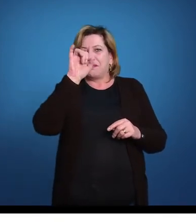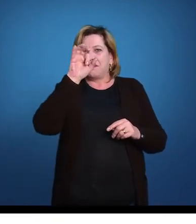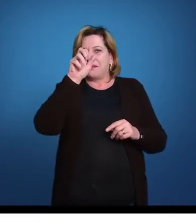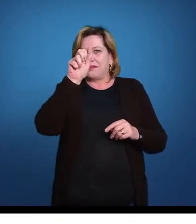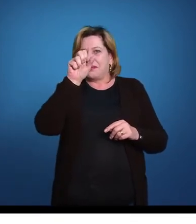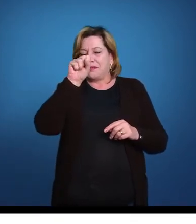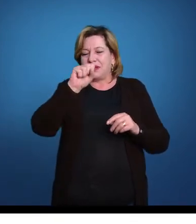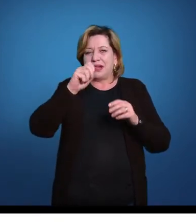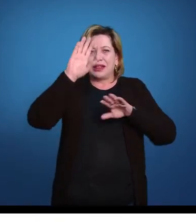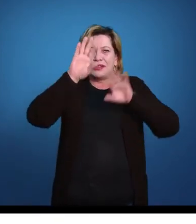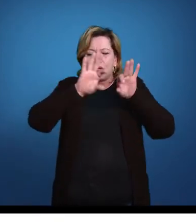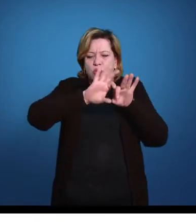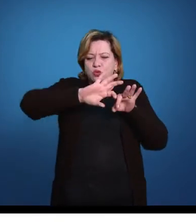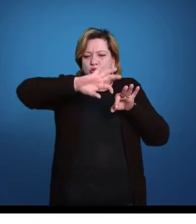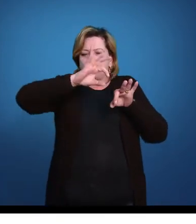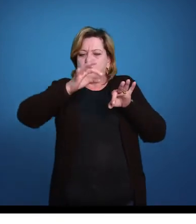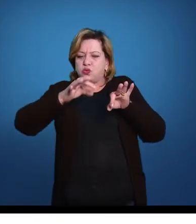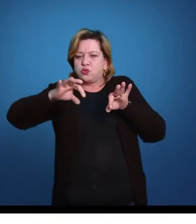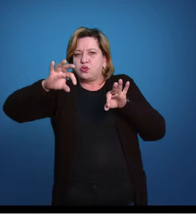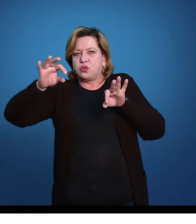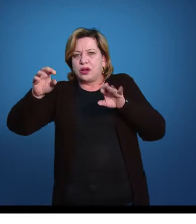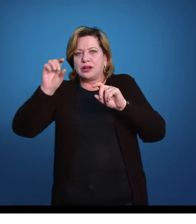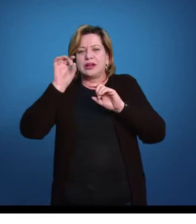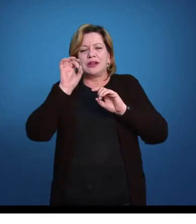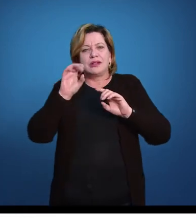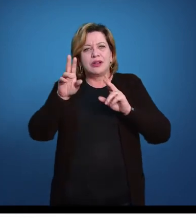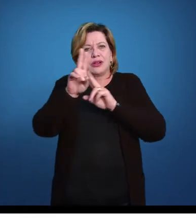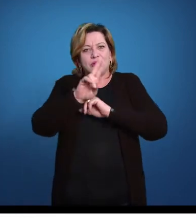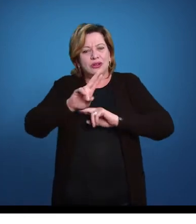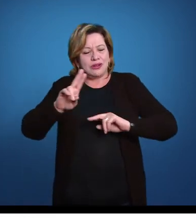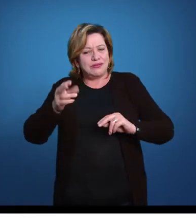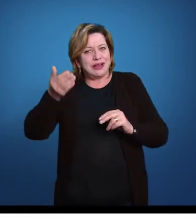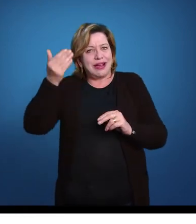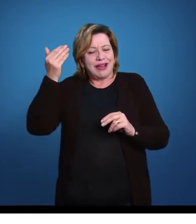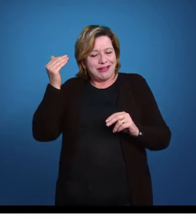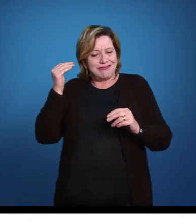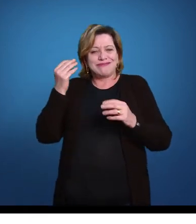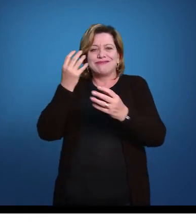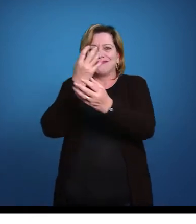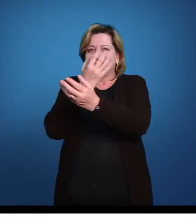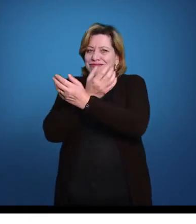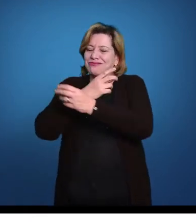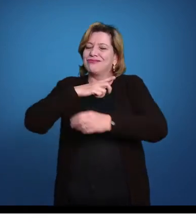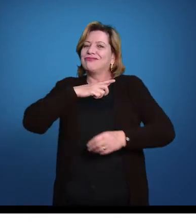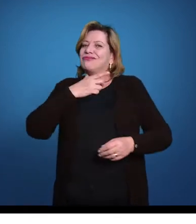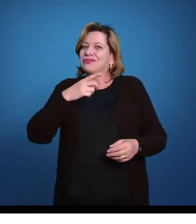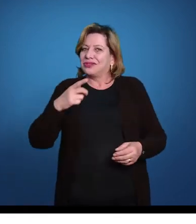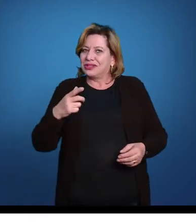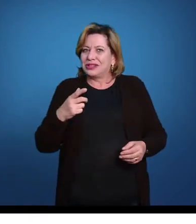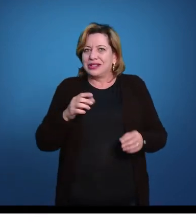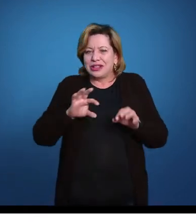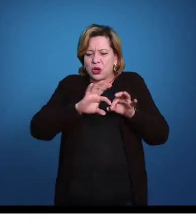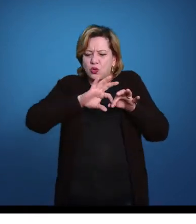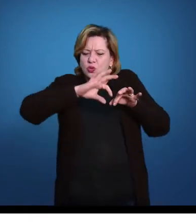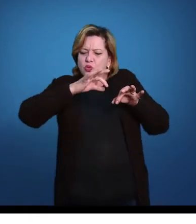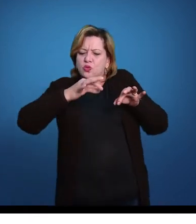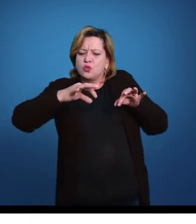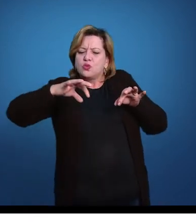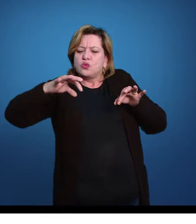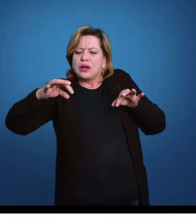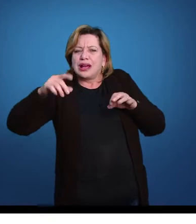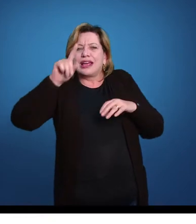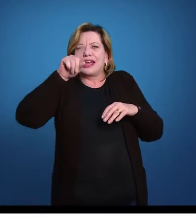Então agora uma questão de nomenclatura, quando eles não eram vertebrados e um bicho é compridinho, gente chama de